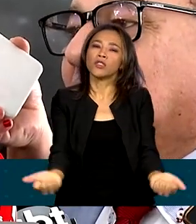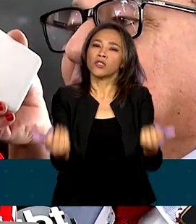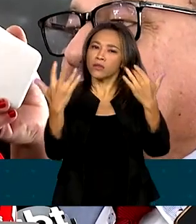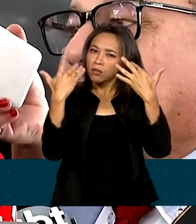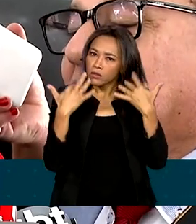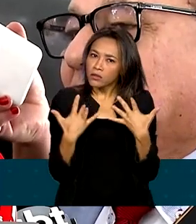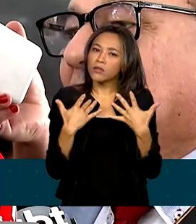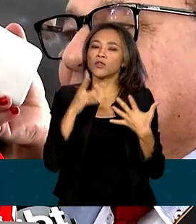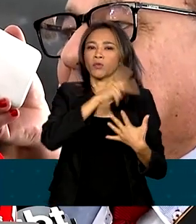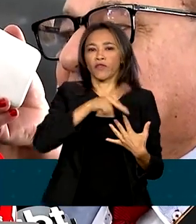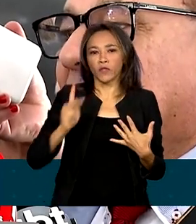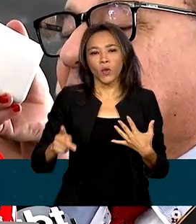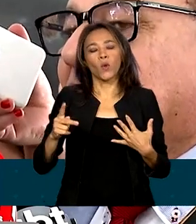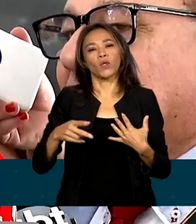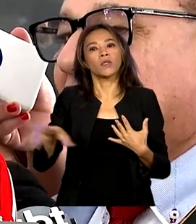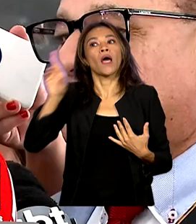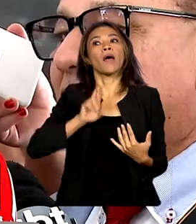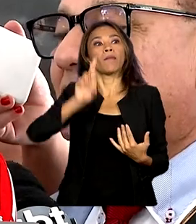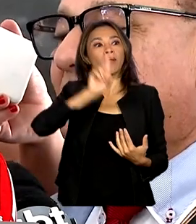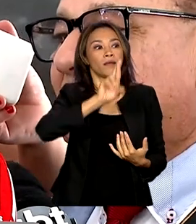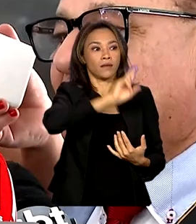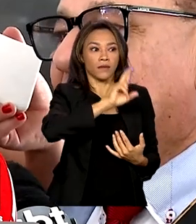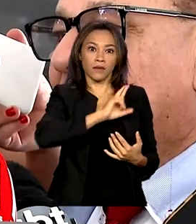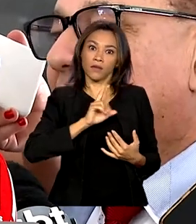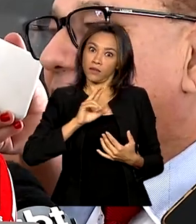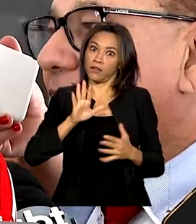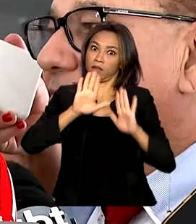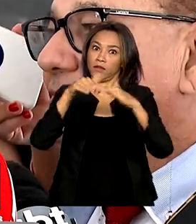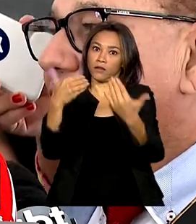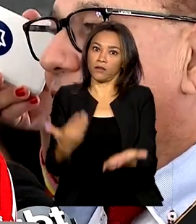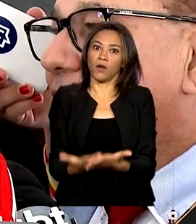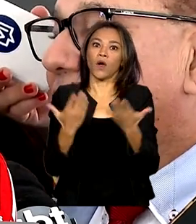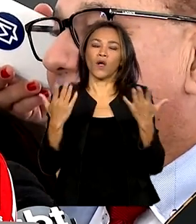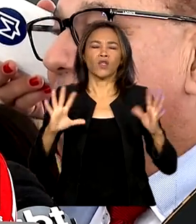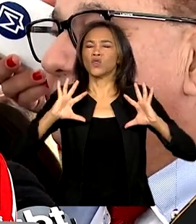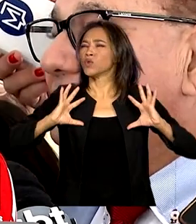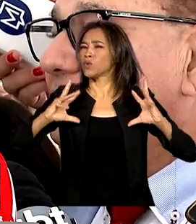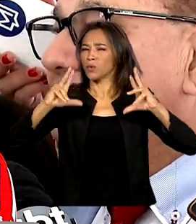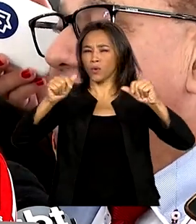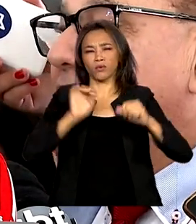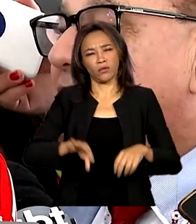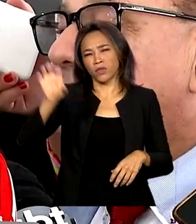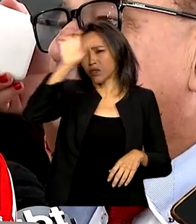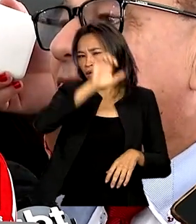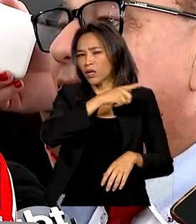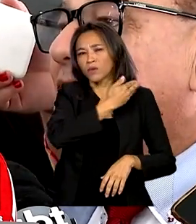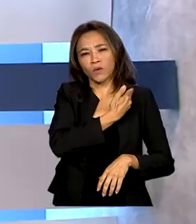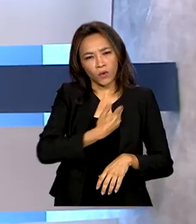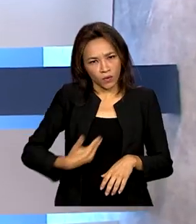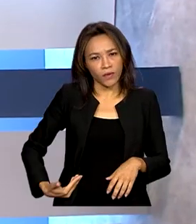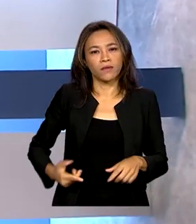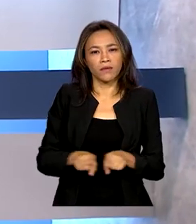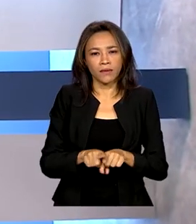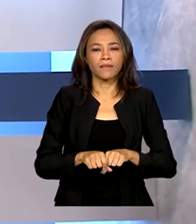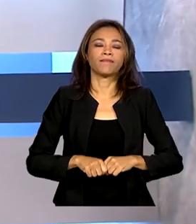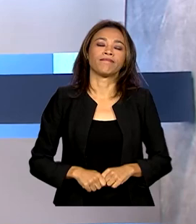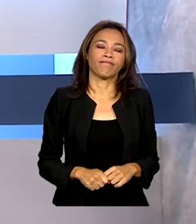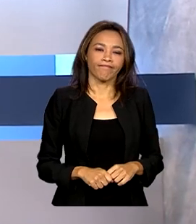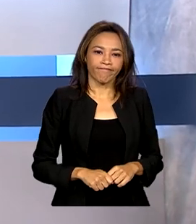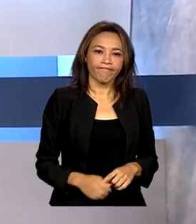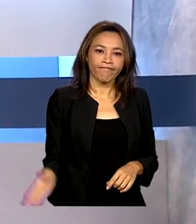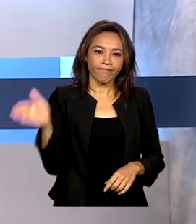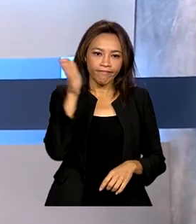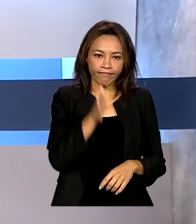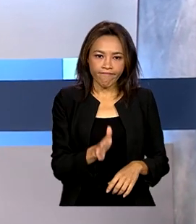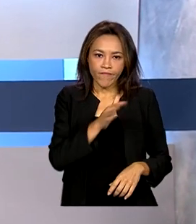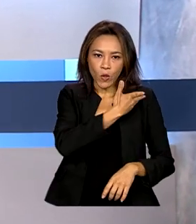professores, chamar os representantes das escolas, enfim, dos estados, governadores. O